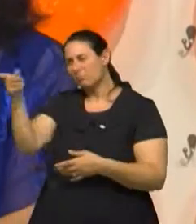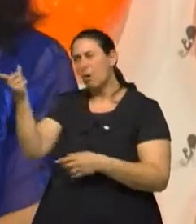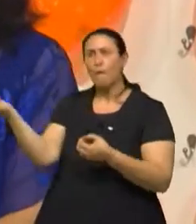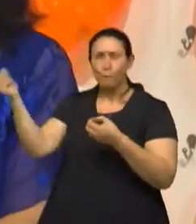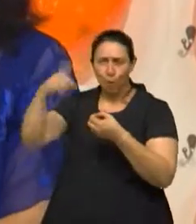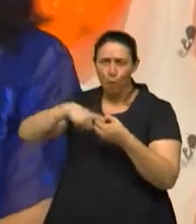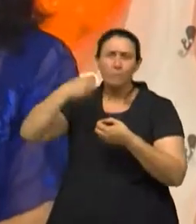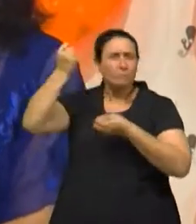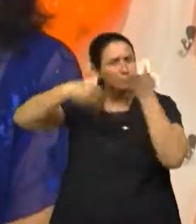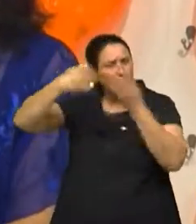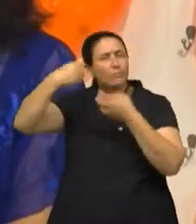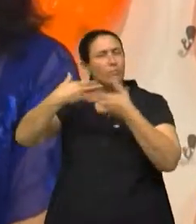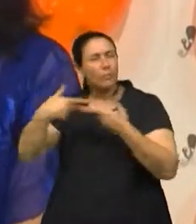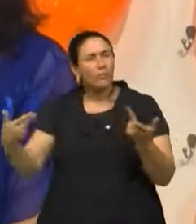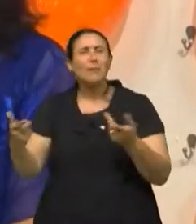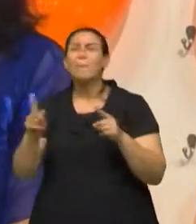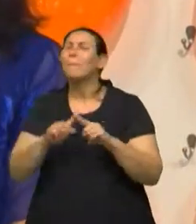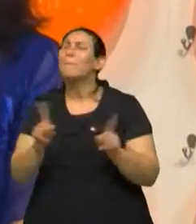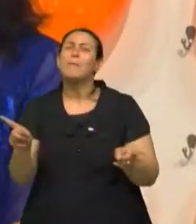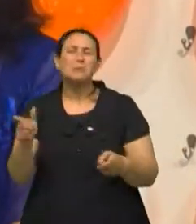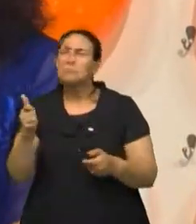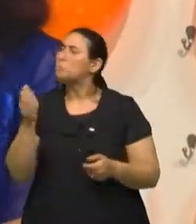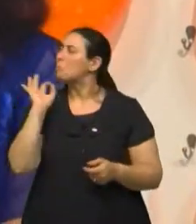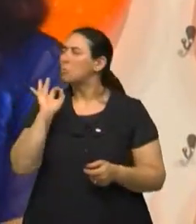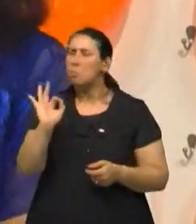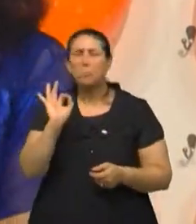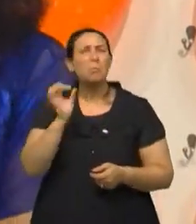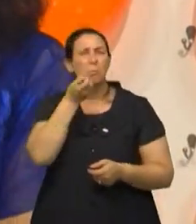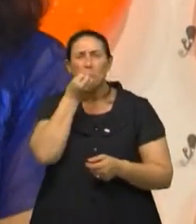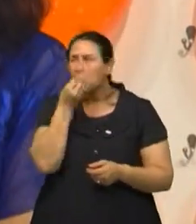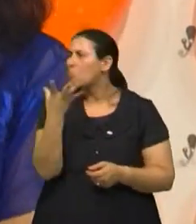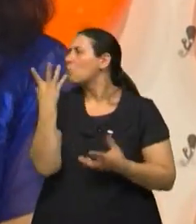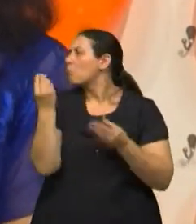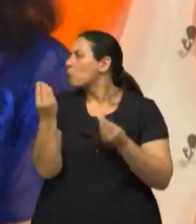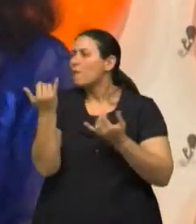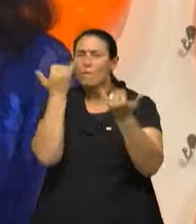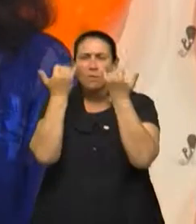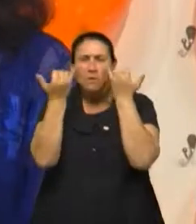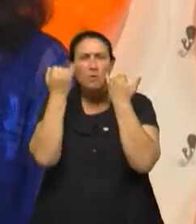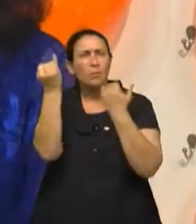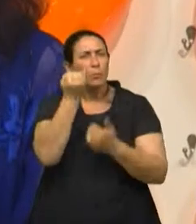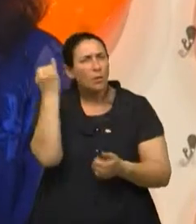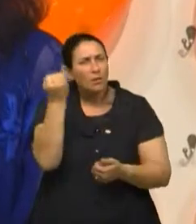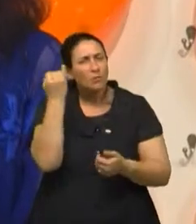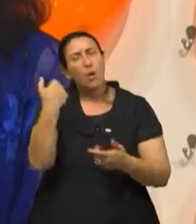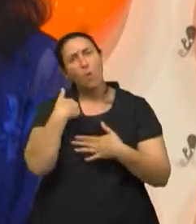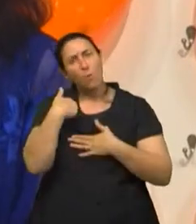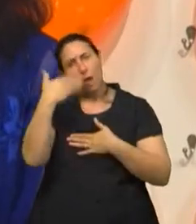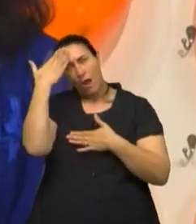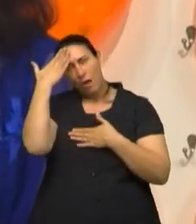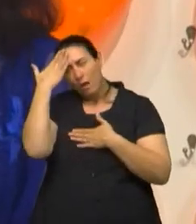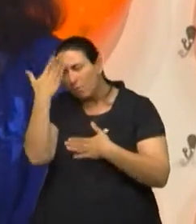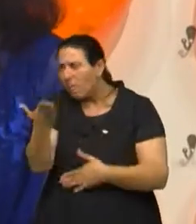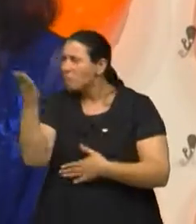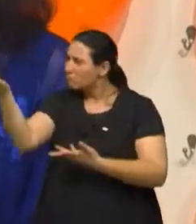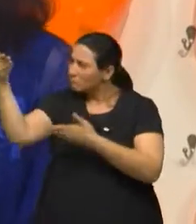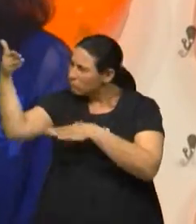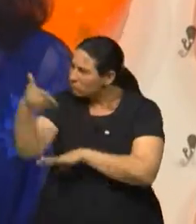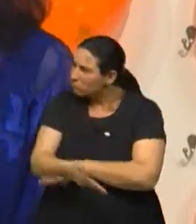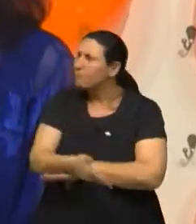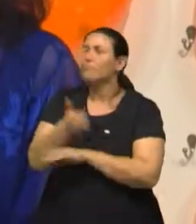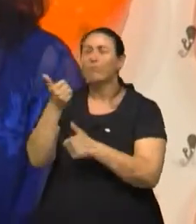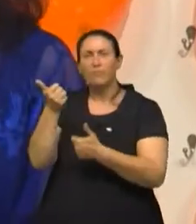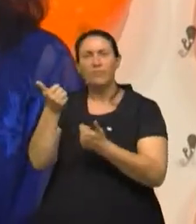gente conversar mais sobre isso, mas acho que foi um belo programa com muitas informações importantíssimas. Le agradeço muito a presença no programa, ter